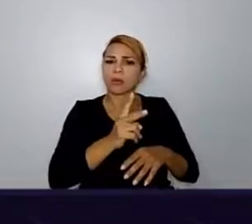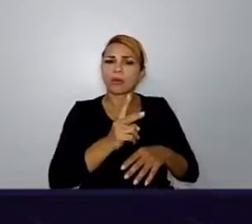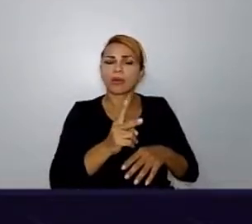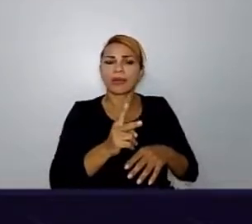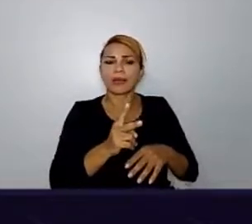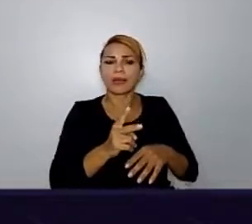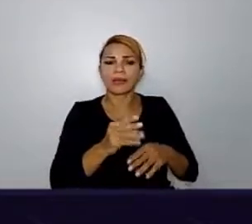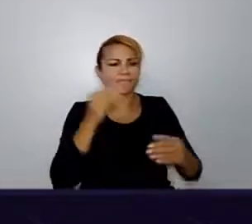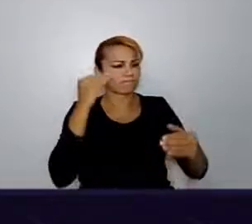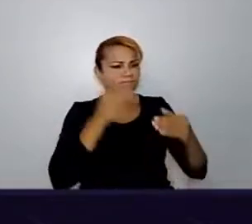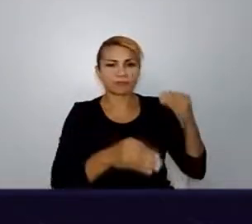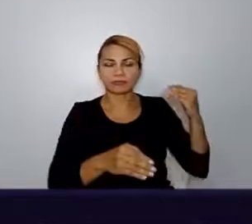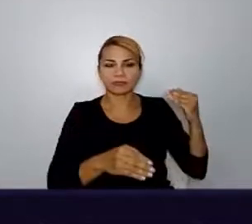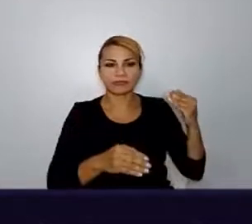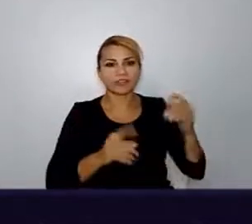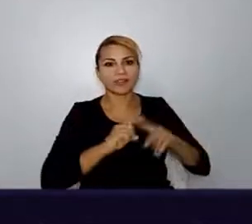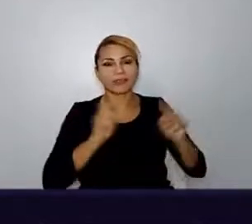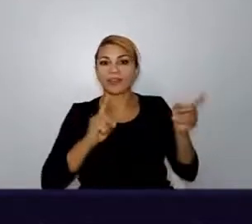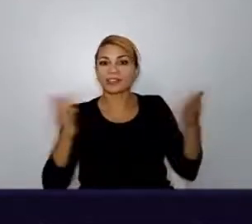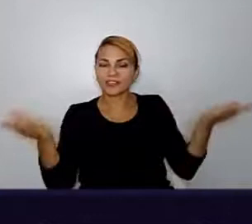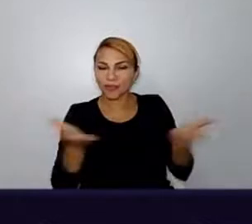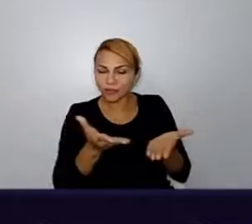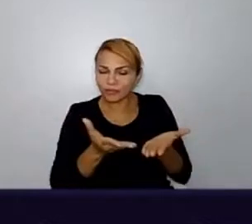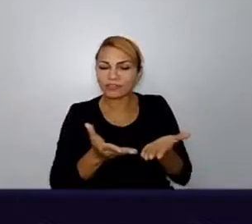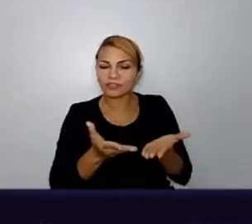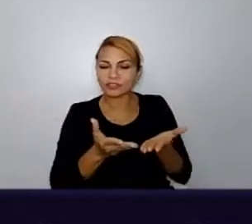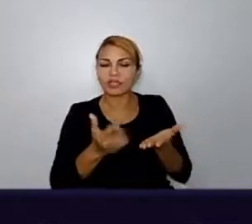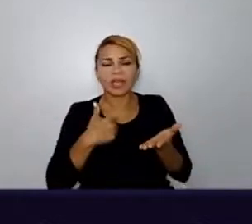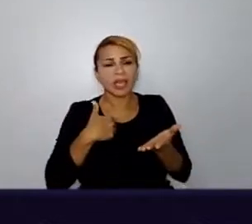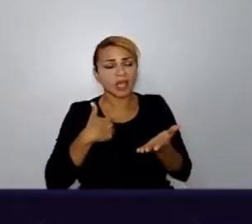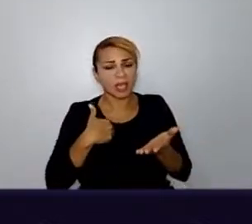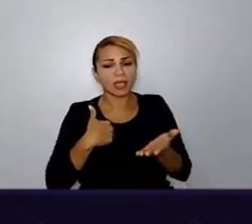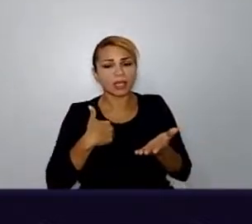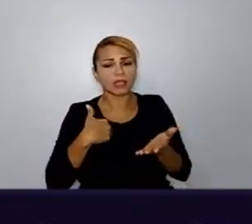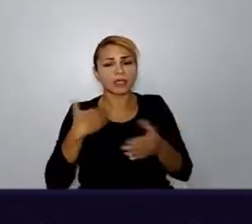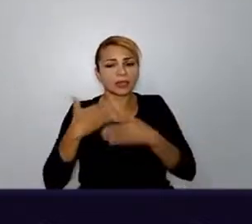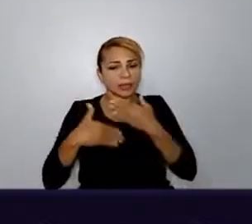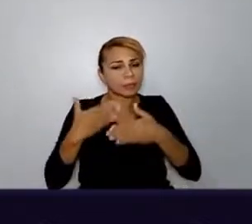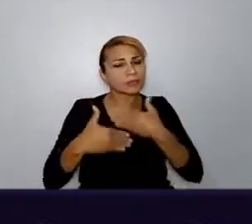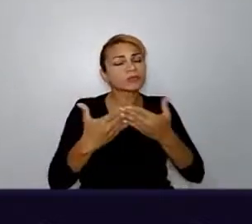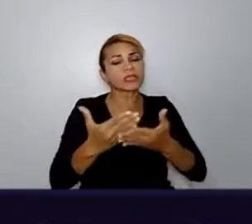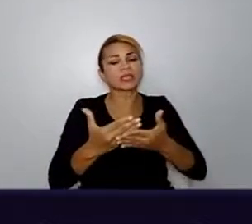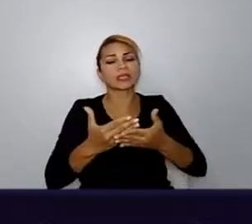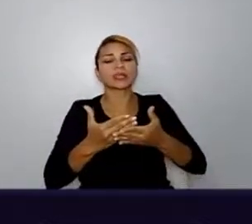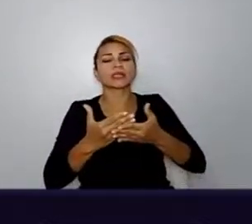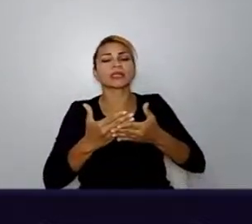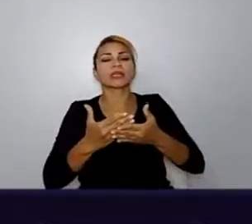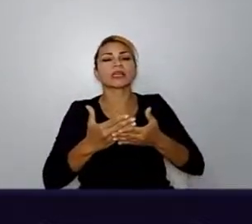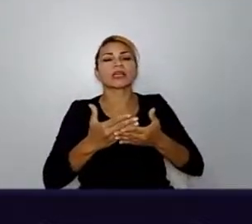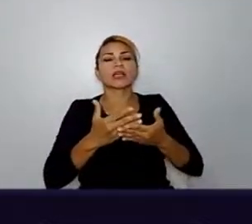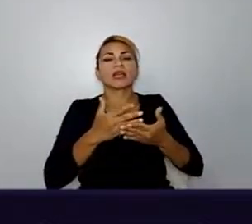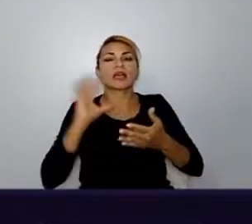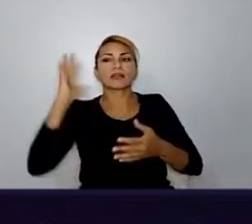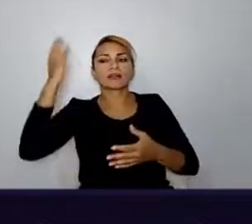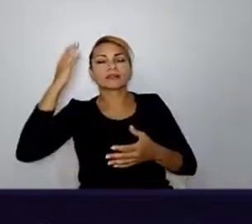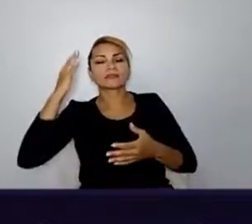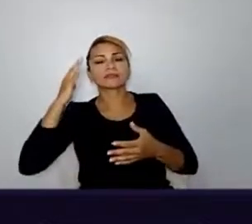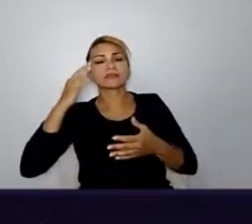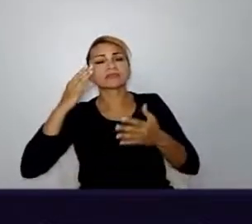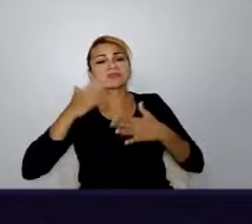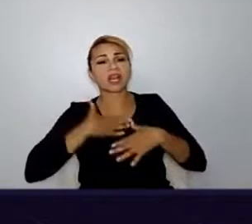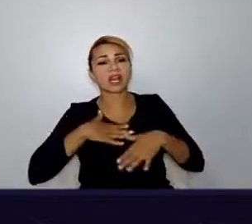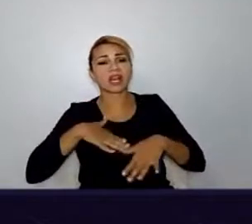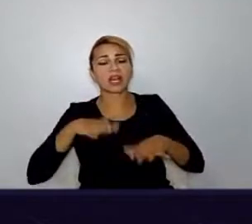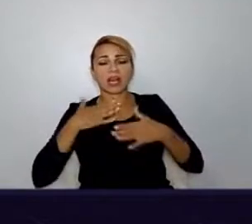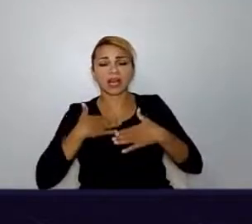só que hoje eu estou numa posição, depois do tempo ter passado e a situação ter esfriado, e dele, e de